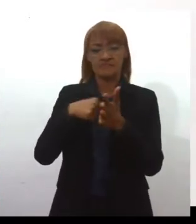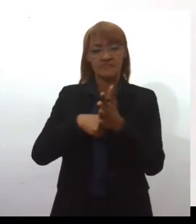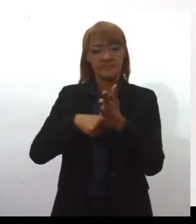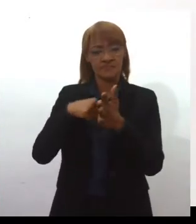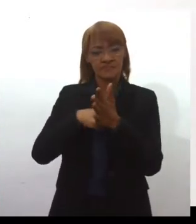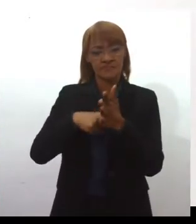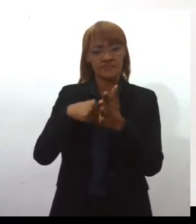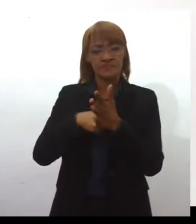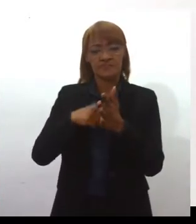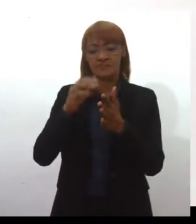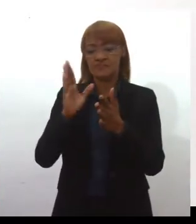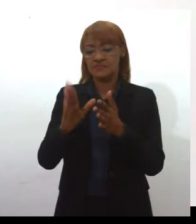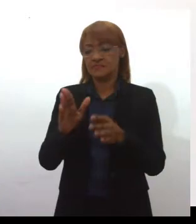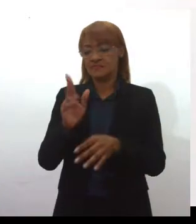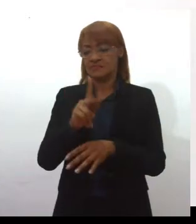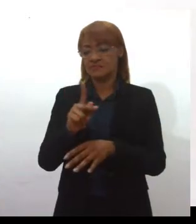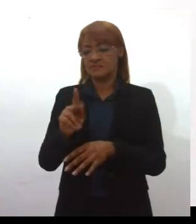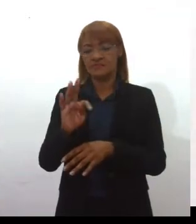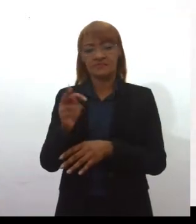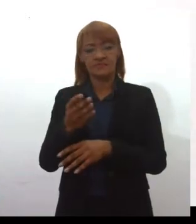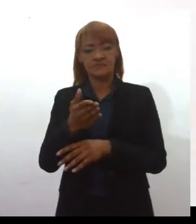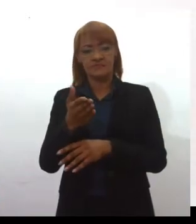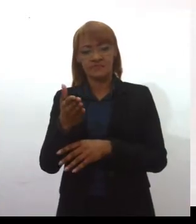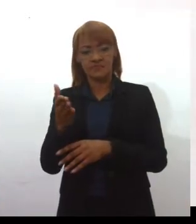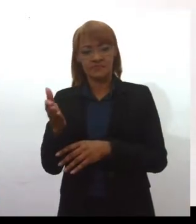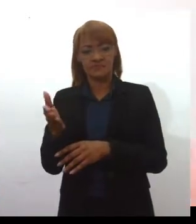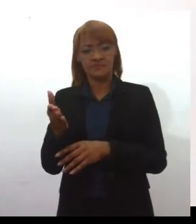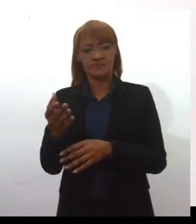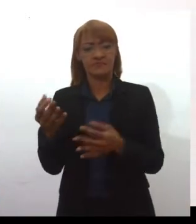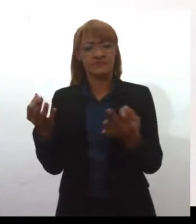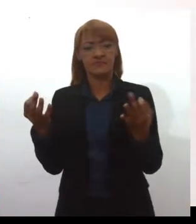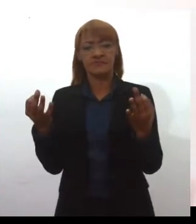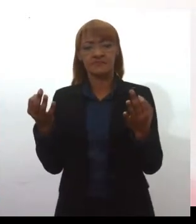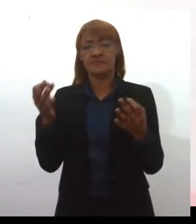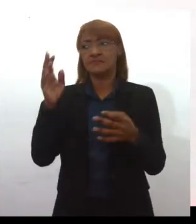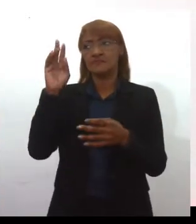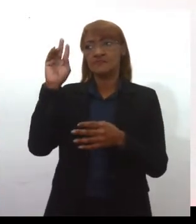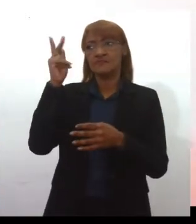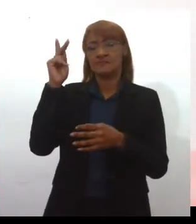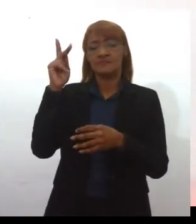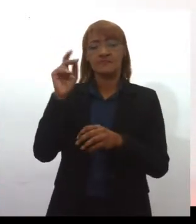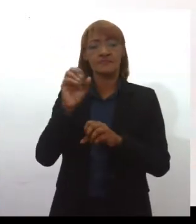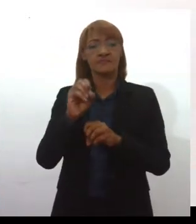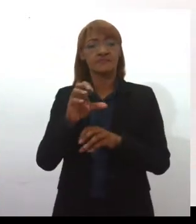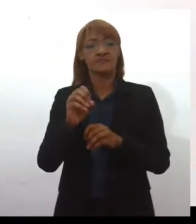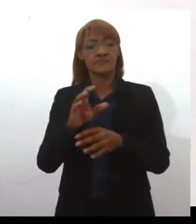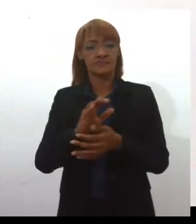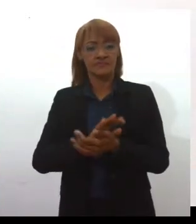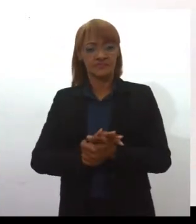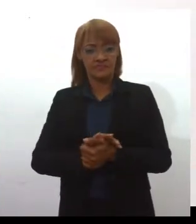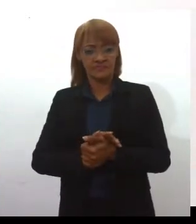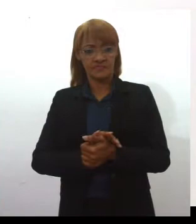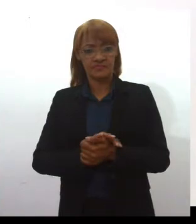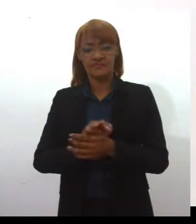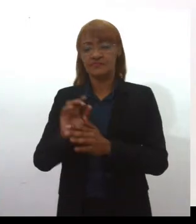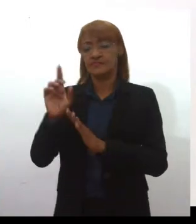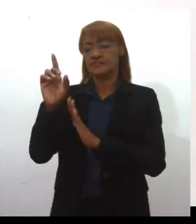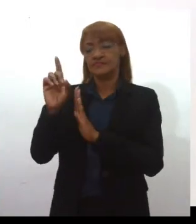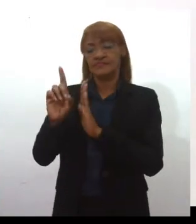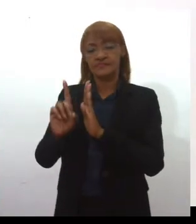categoria de forma irrefutável. Assim, a história da educação em Santa Catarina, os direitos